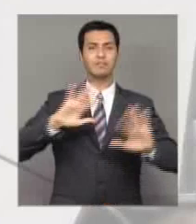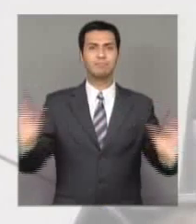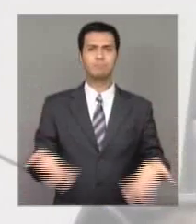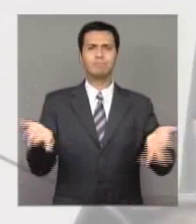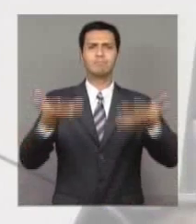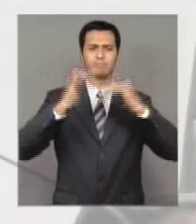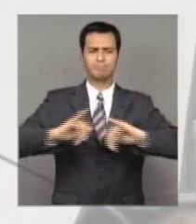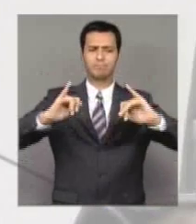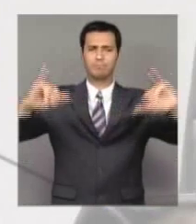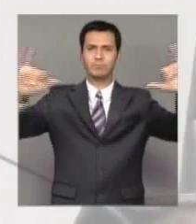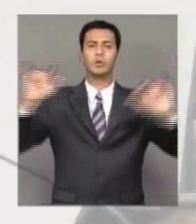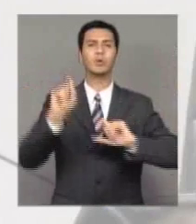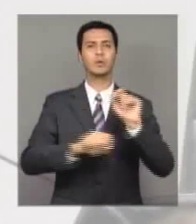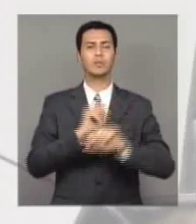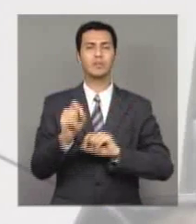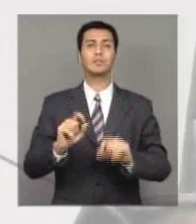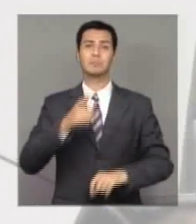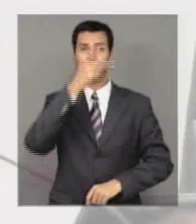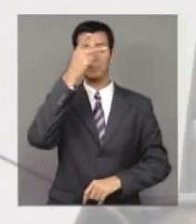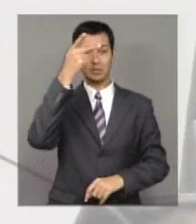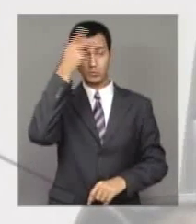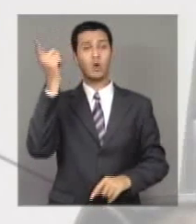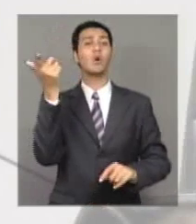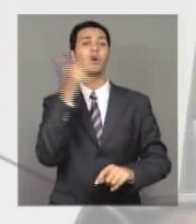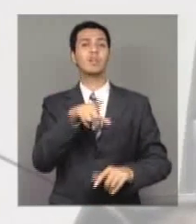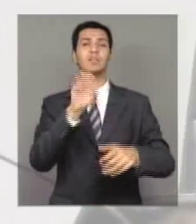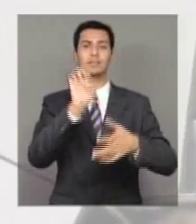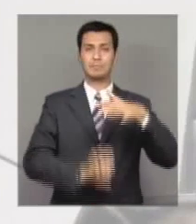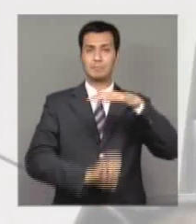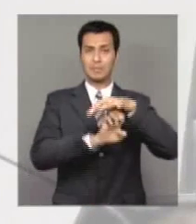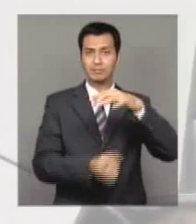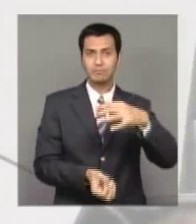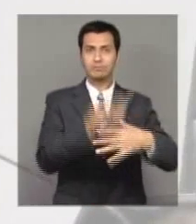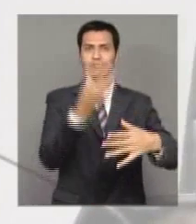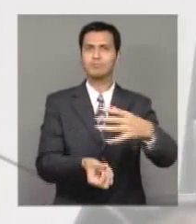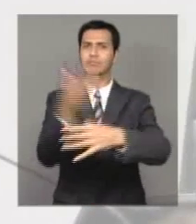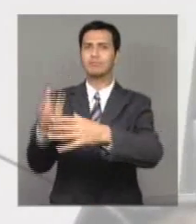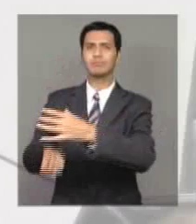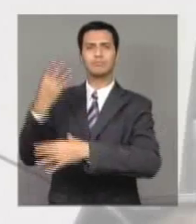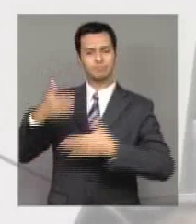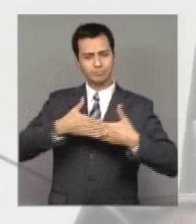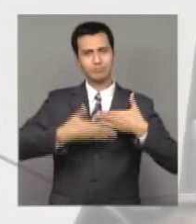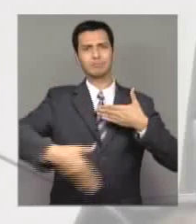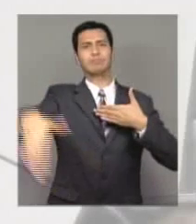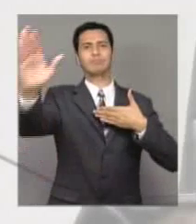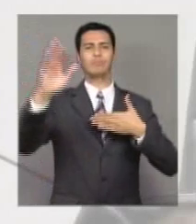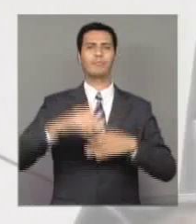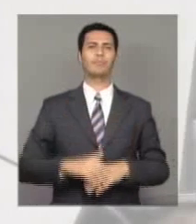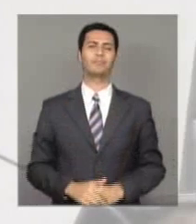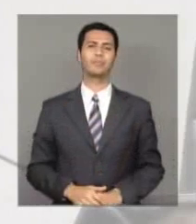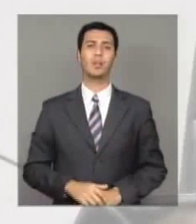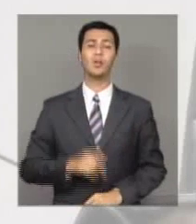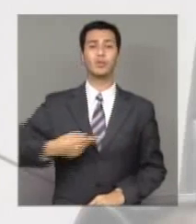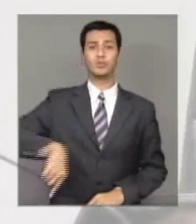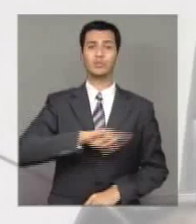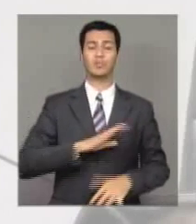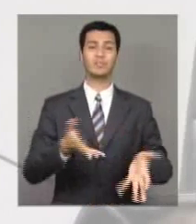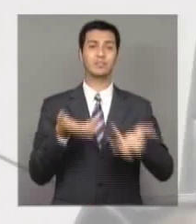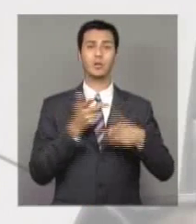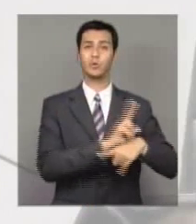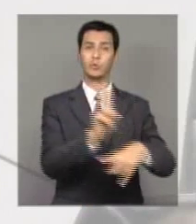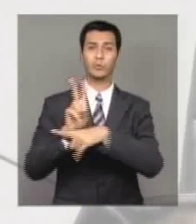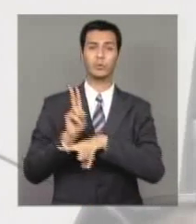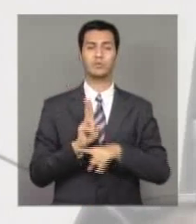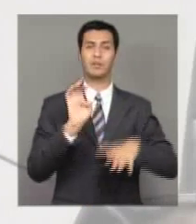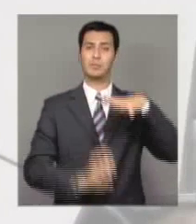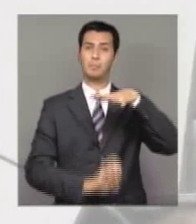mais empresas sejam criadas pelos empreendedores individuais daqui para frente. Nós queremos cuidar das micro